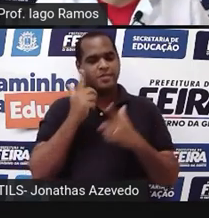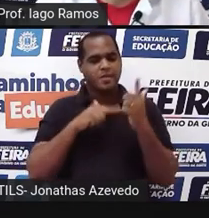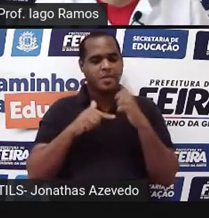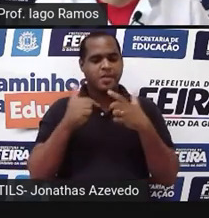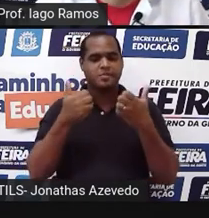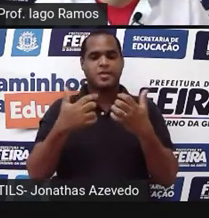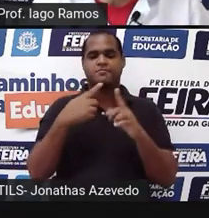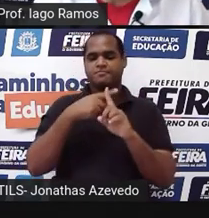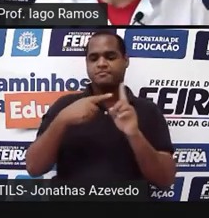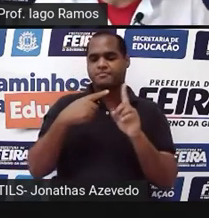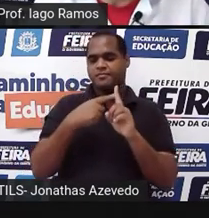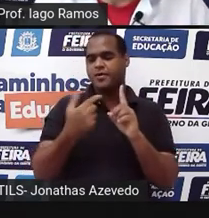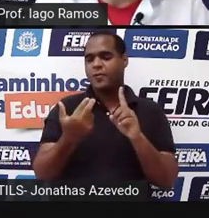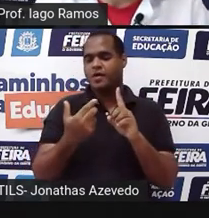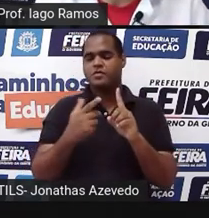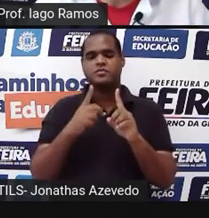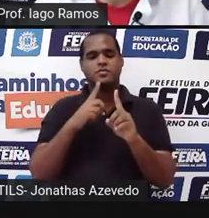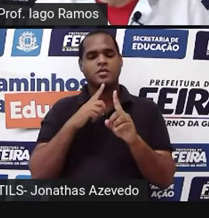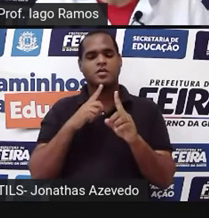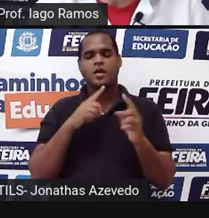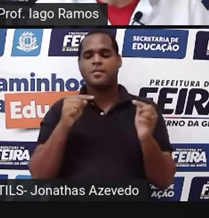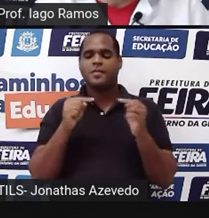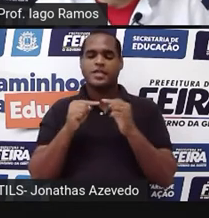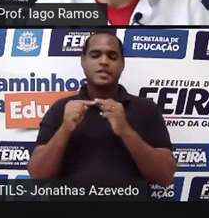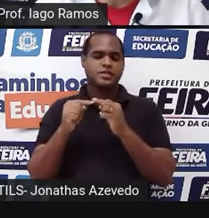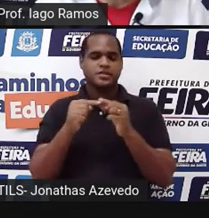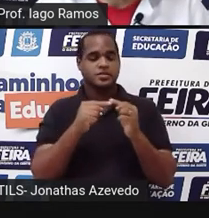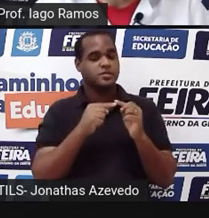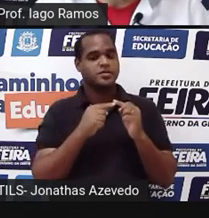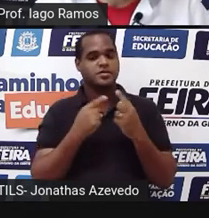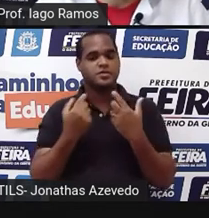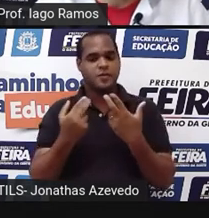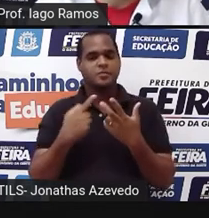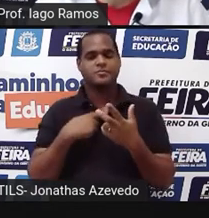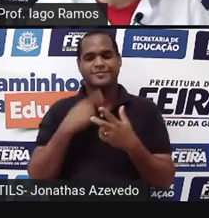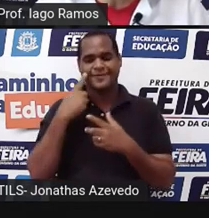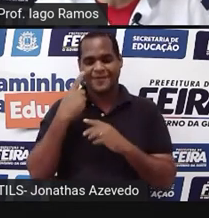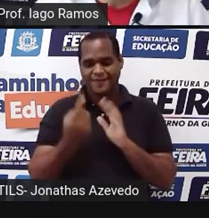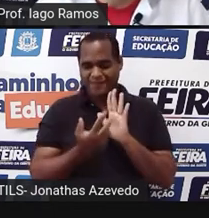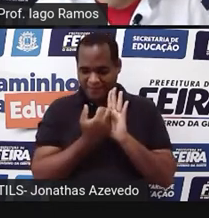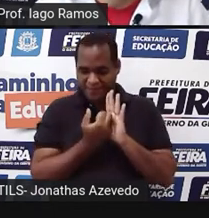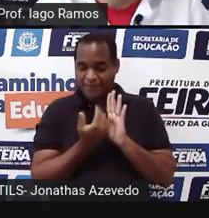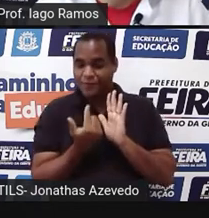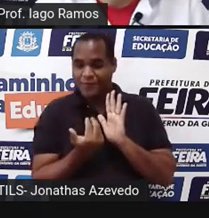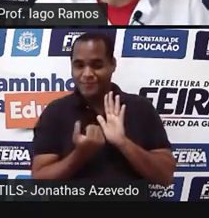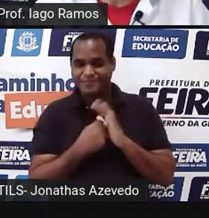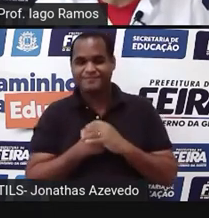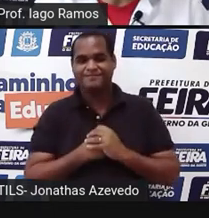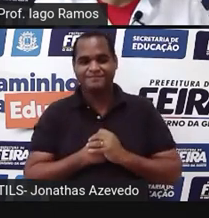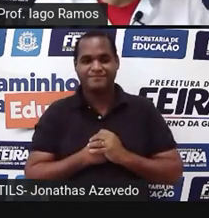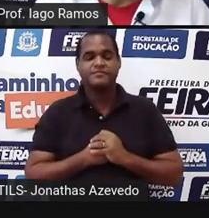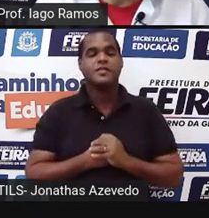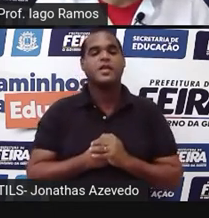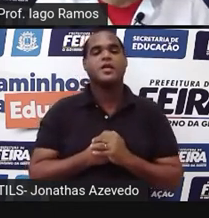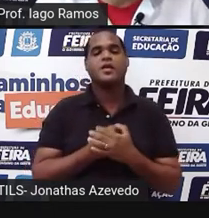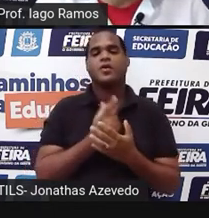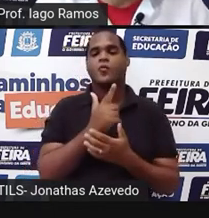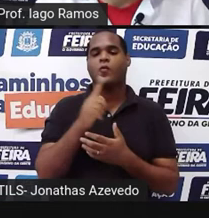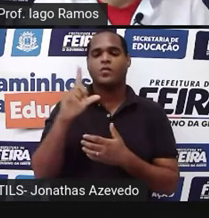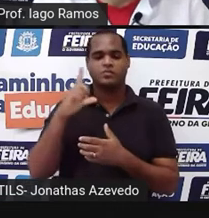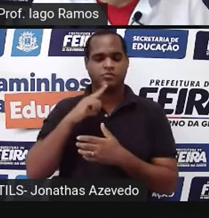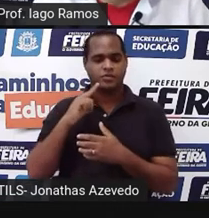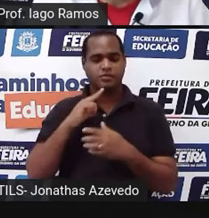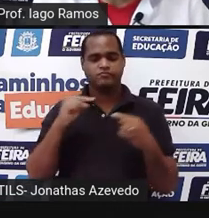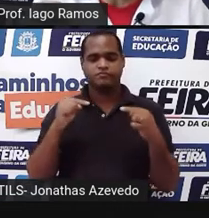semelhantes. E isso vale para qualquer figura. Desculpa. Tá bom? Só que além dessas duas